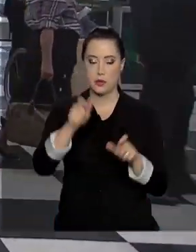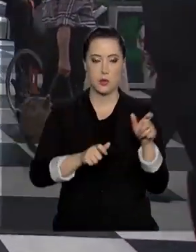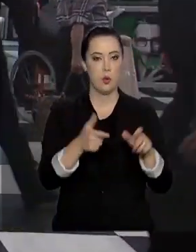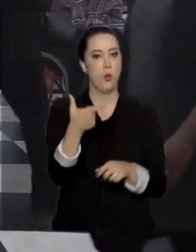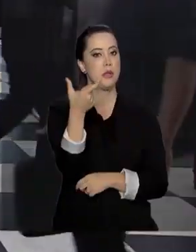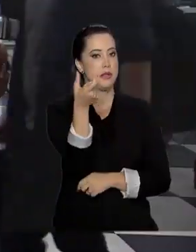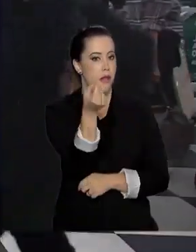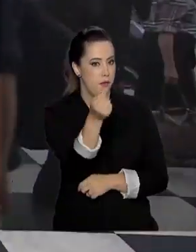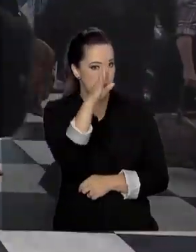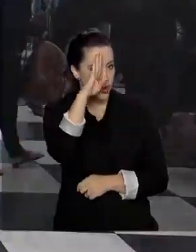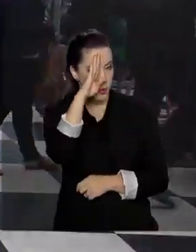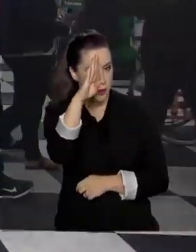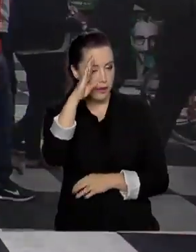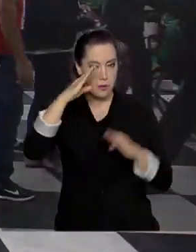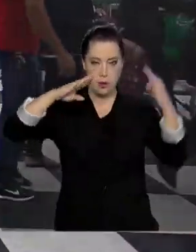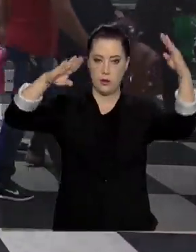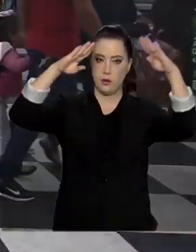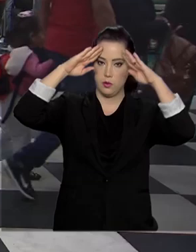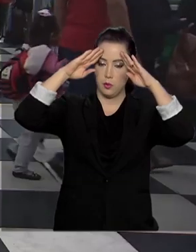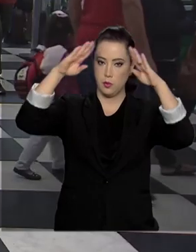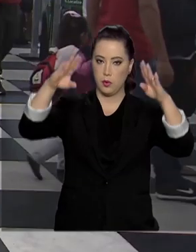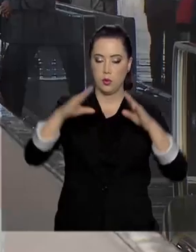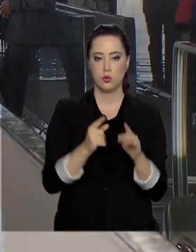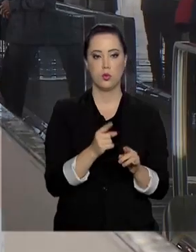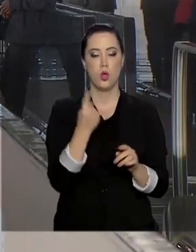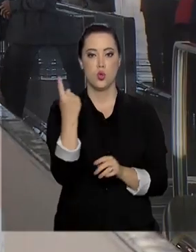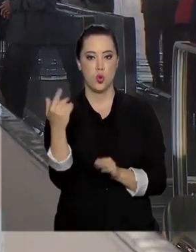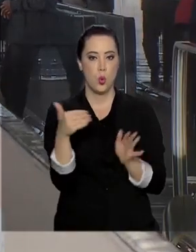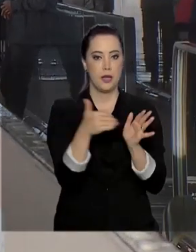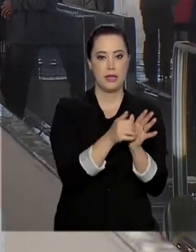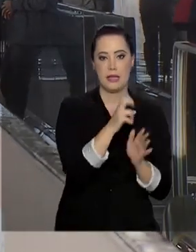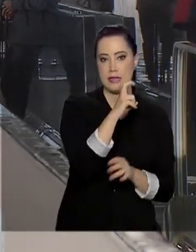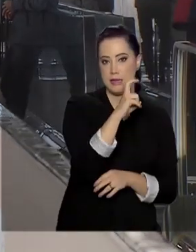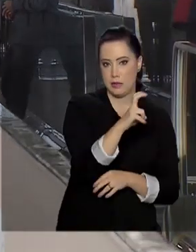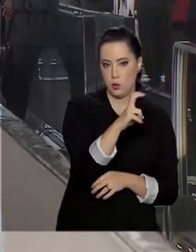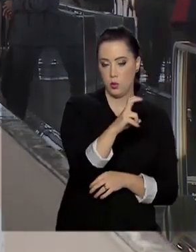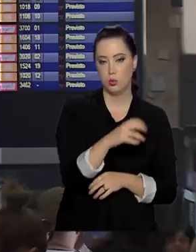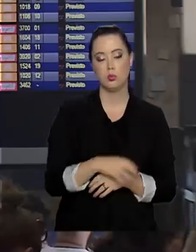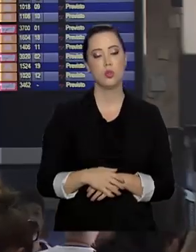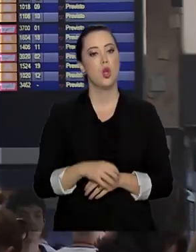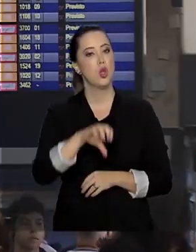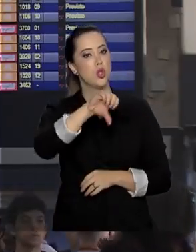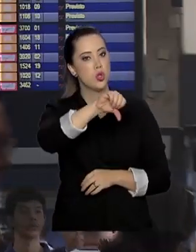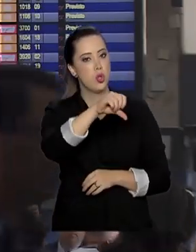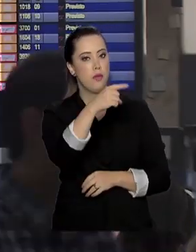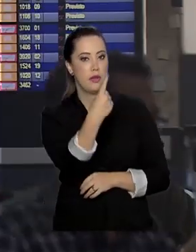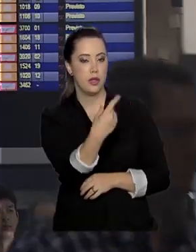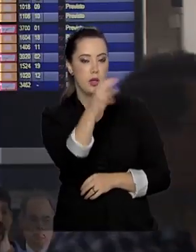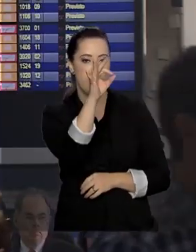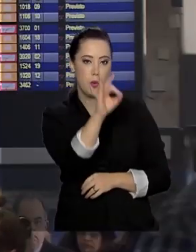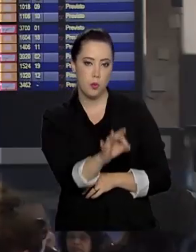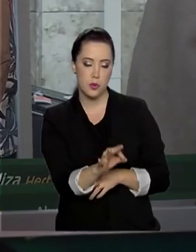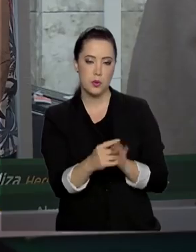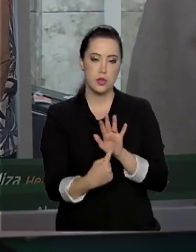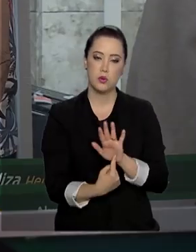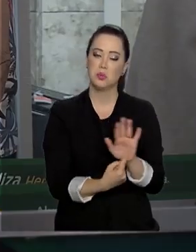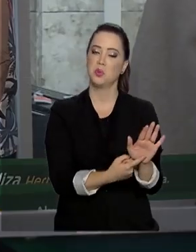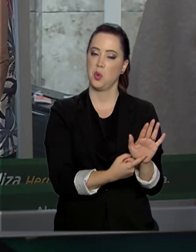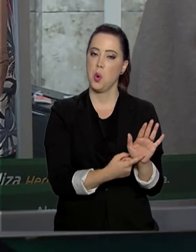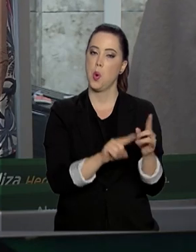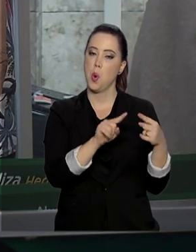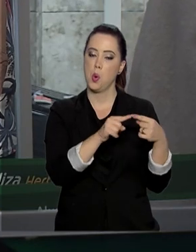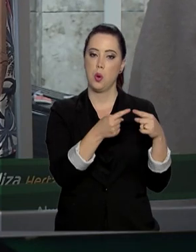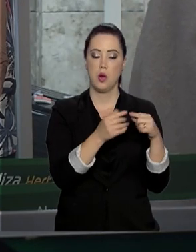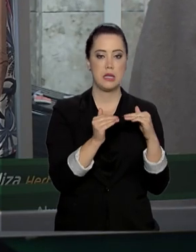aeroportos do país. Em uma escala de 1 a 5, 91% dos entrevistados deram notas acima de 4 em